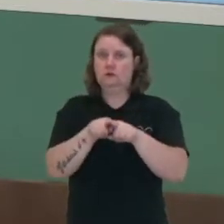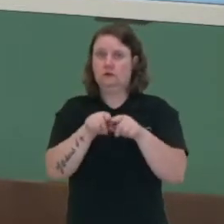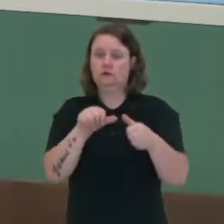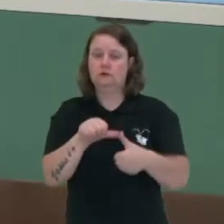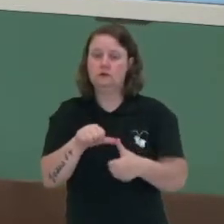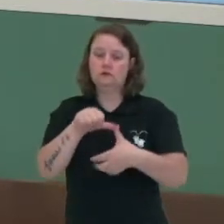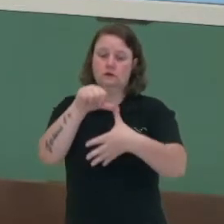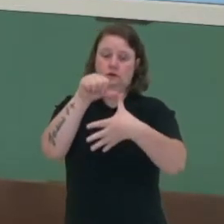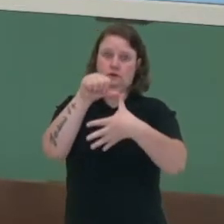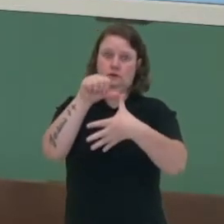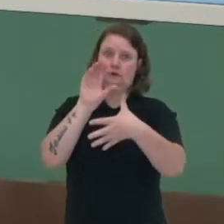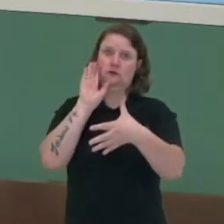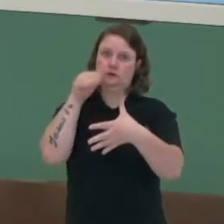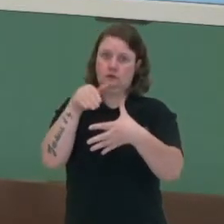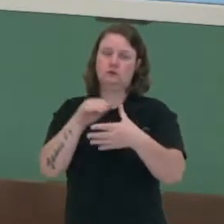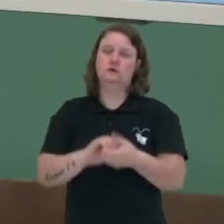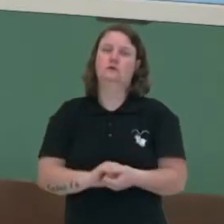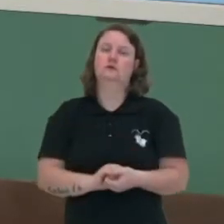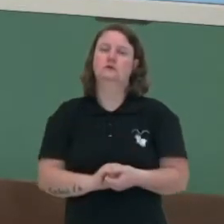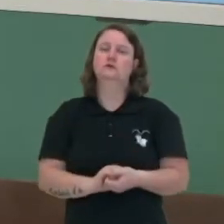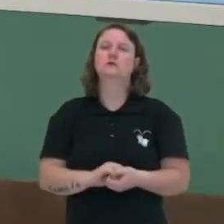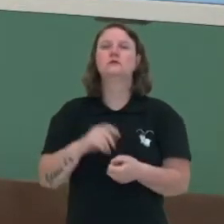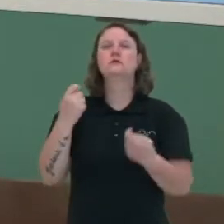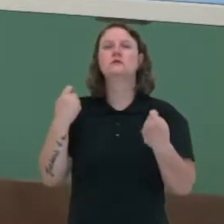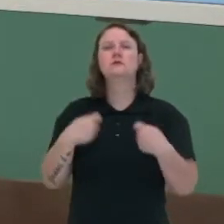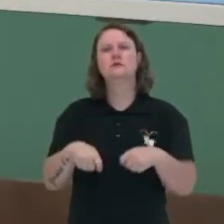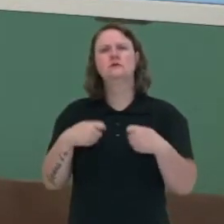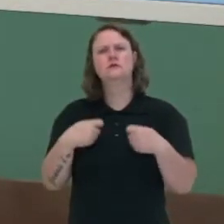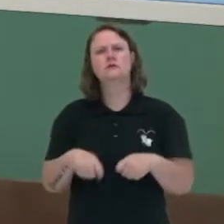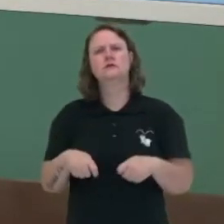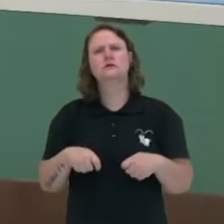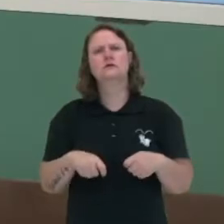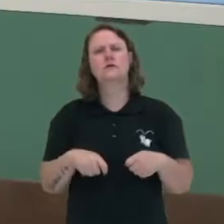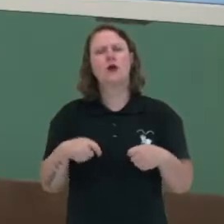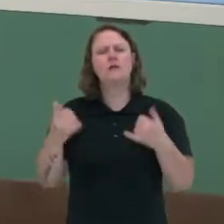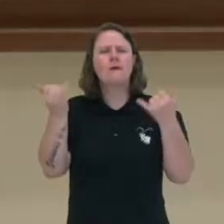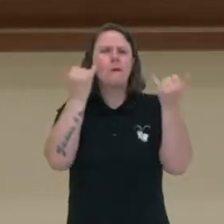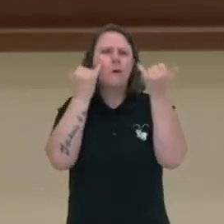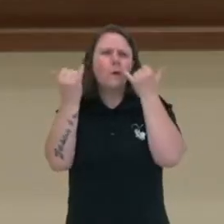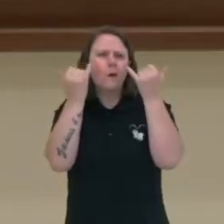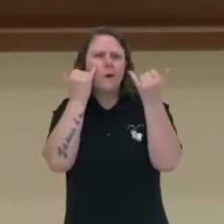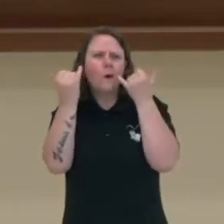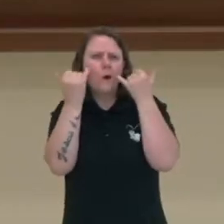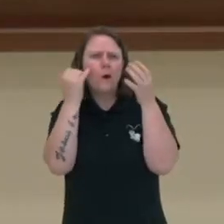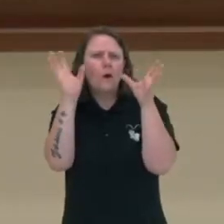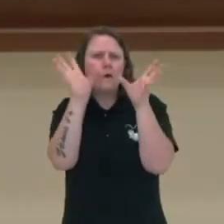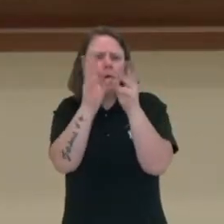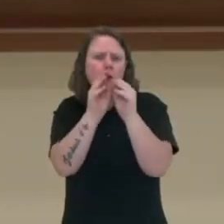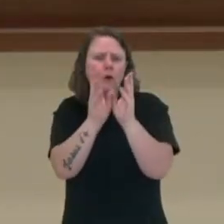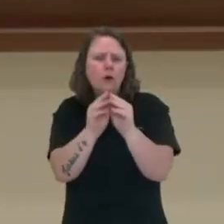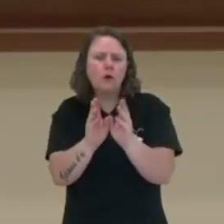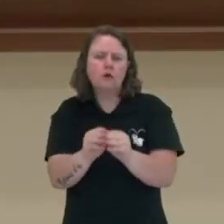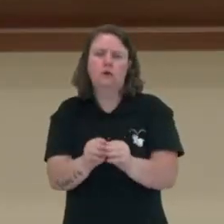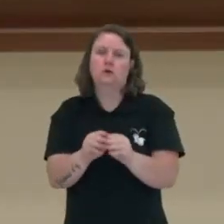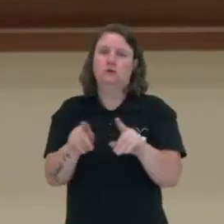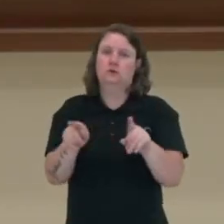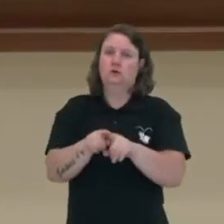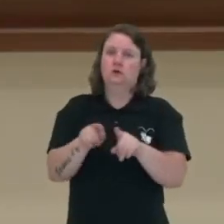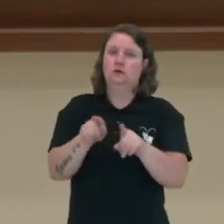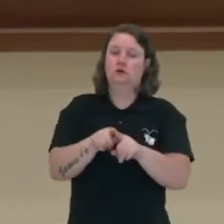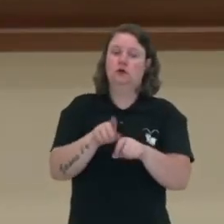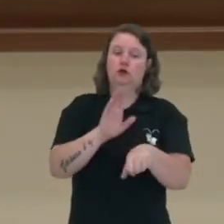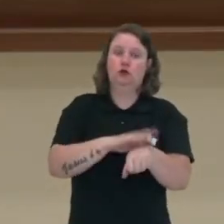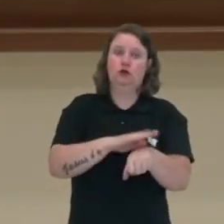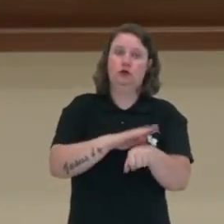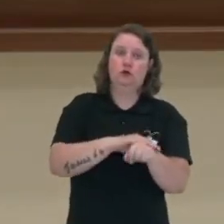América do Sul. Nesse quesito, nós temos que fazer um conjunto de informações onde a gente vai resgate a época